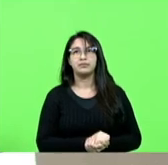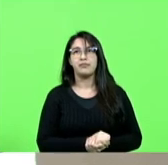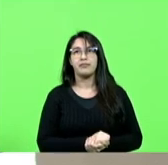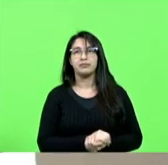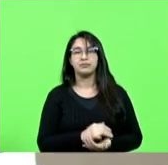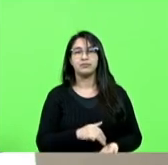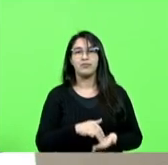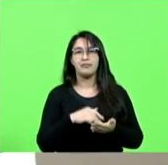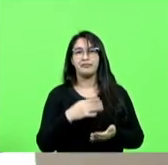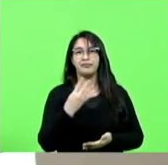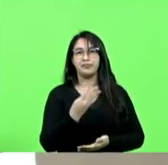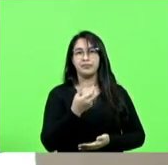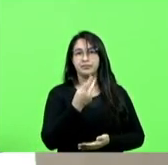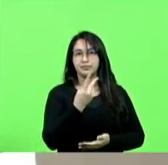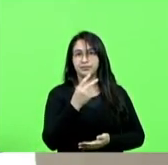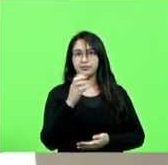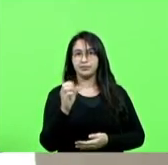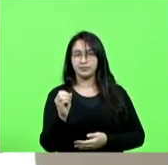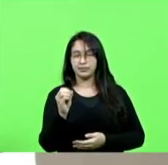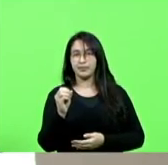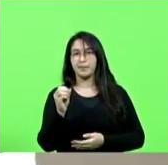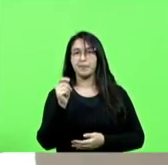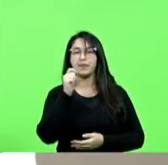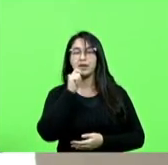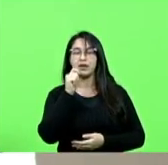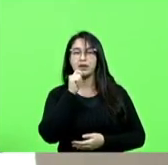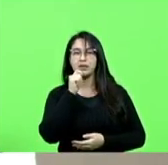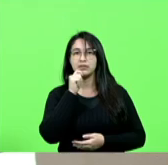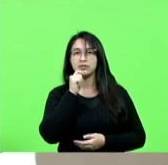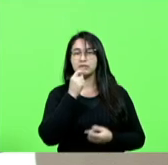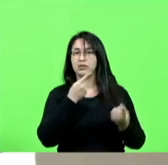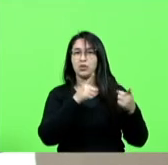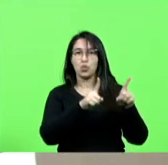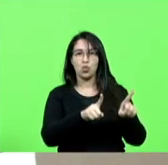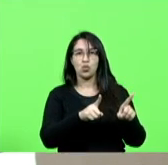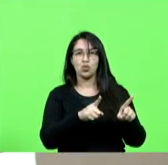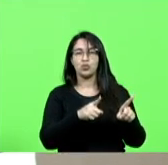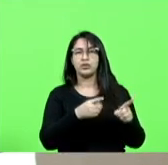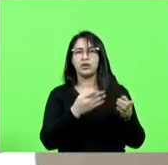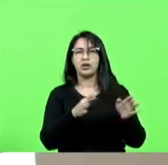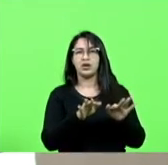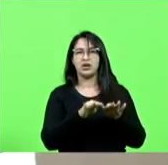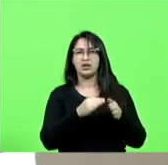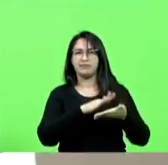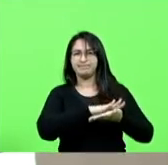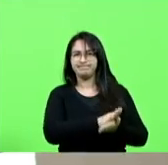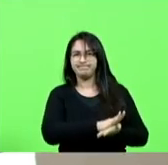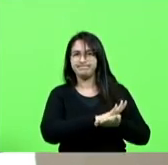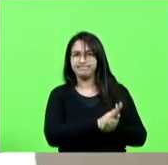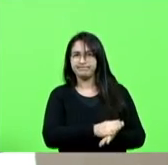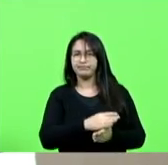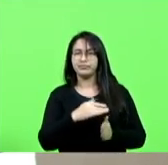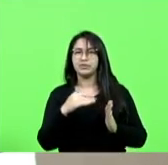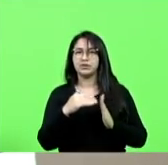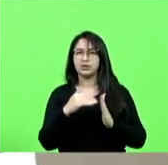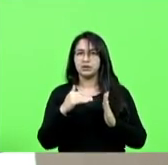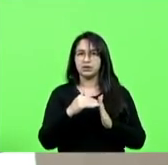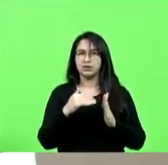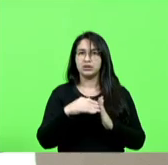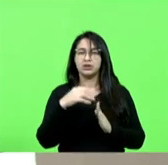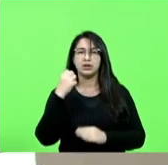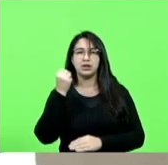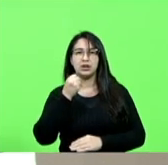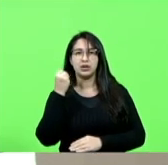Moção 420. Autor deputado Ana Campagnolo. Manifestando repúdio ao tratamento humilhante dispensado por senadores da República. Médica,